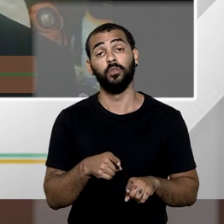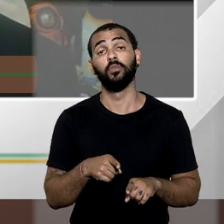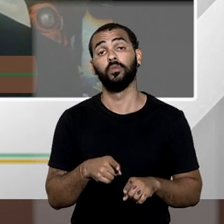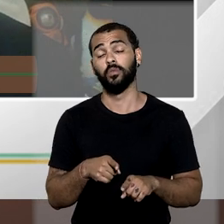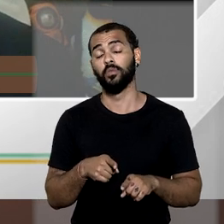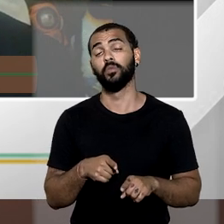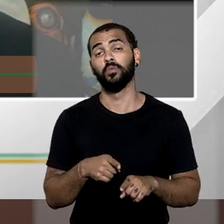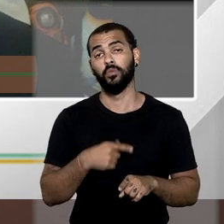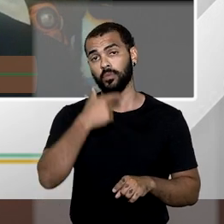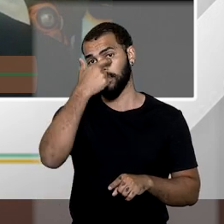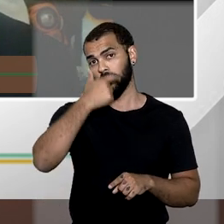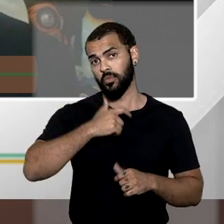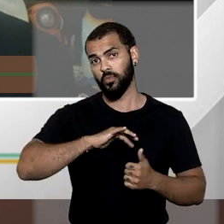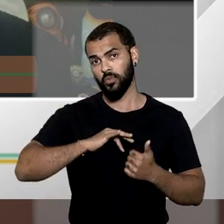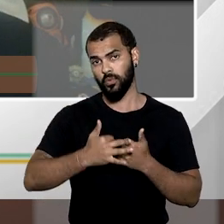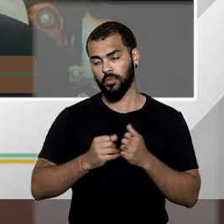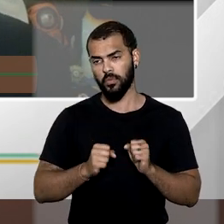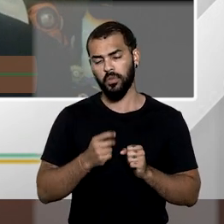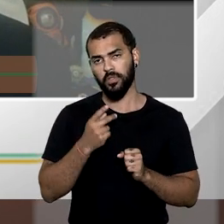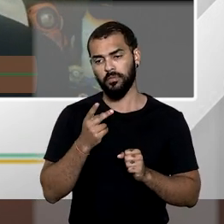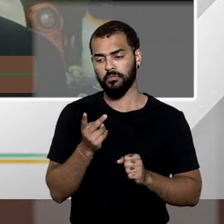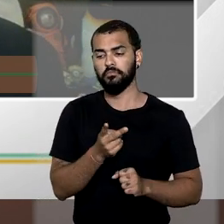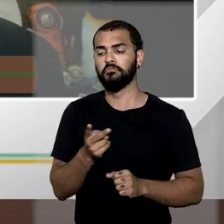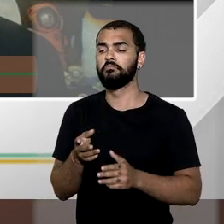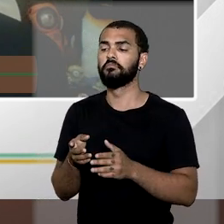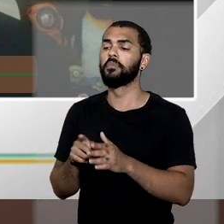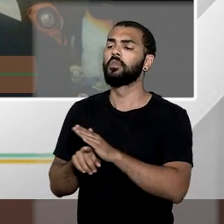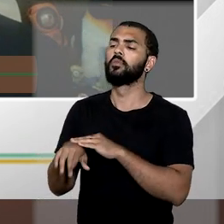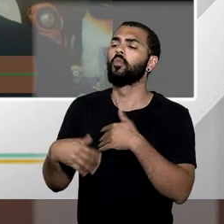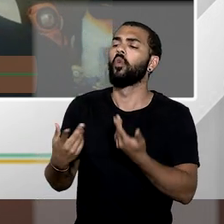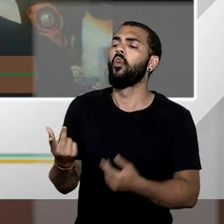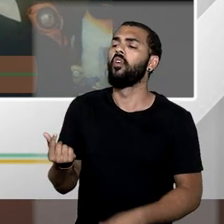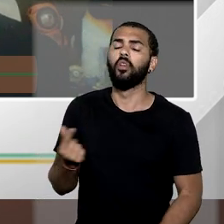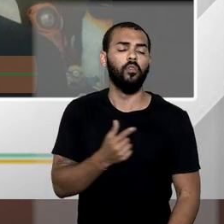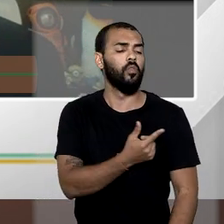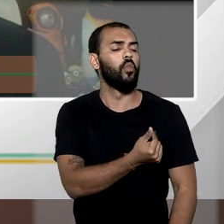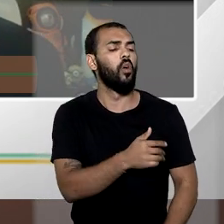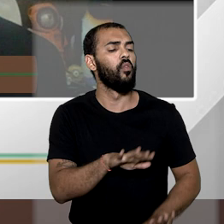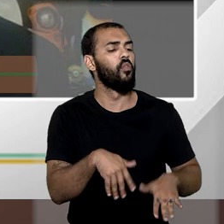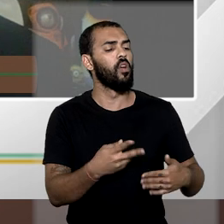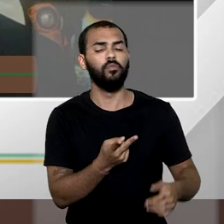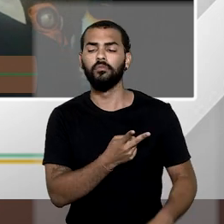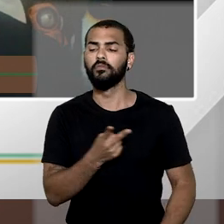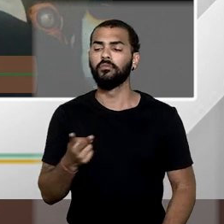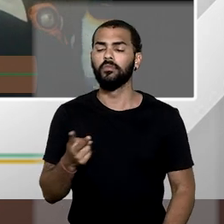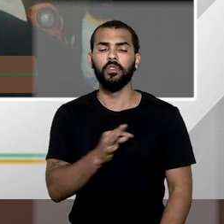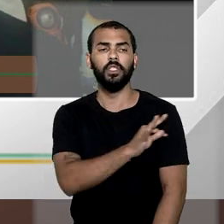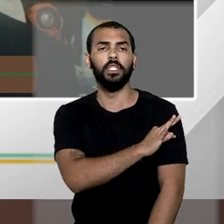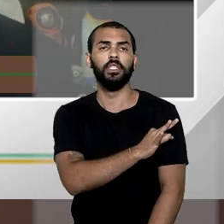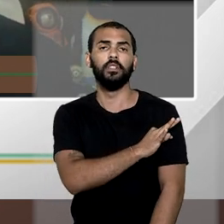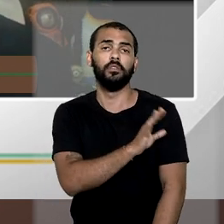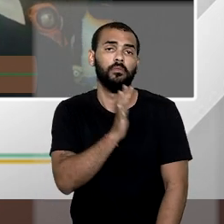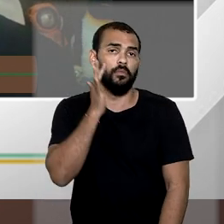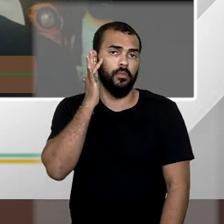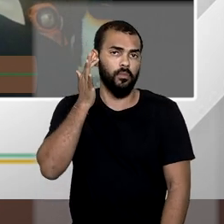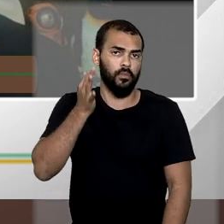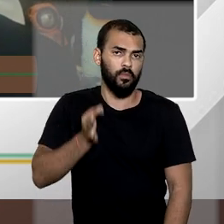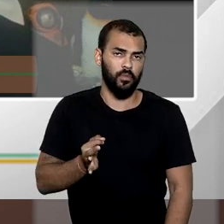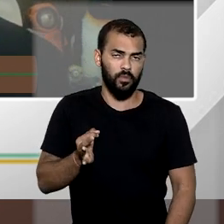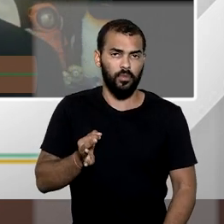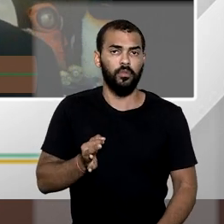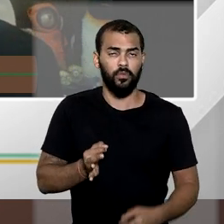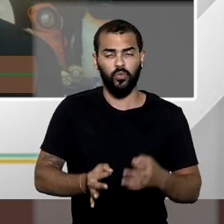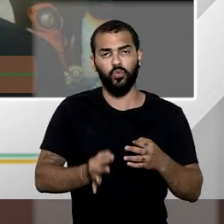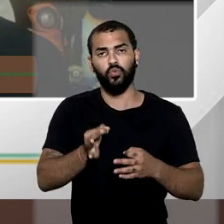realmente qual é o valor e justifiquem qual é o valor que eles técnicos no assunto consideram justo